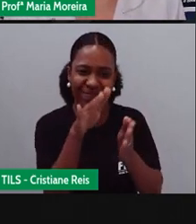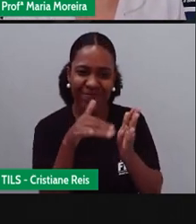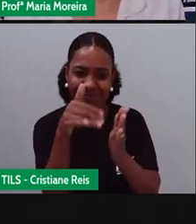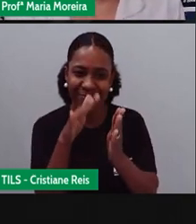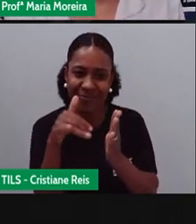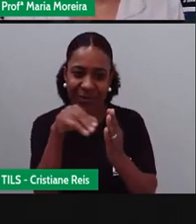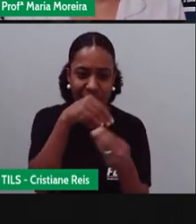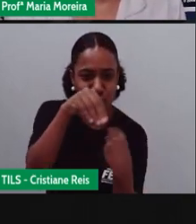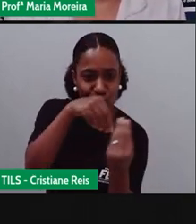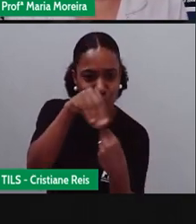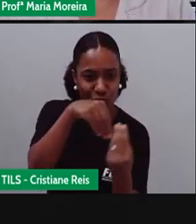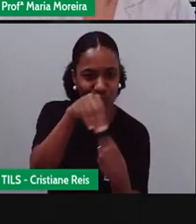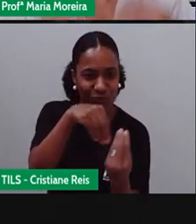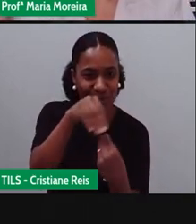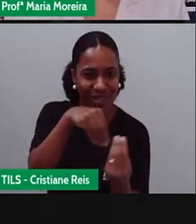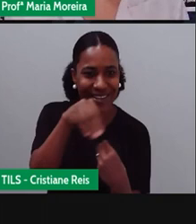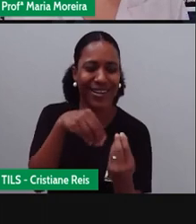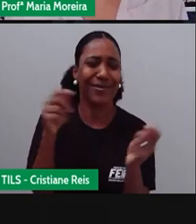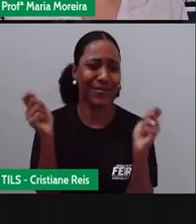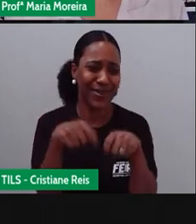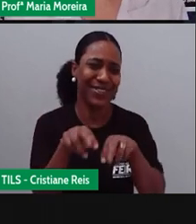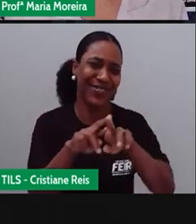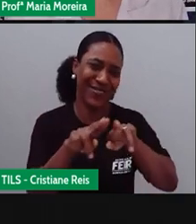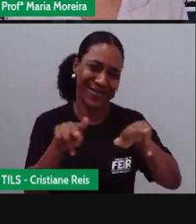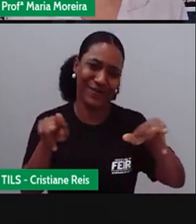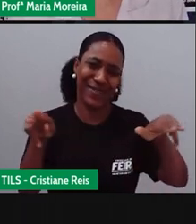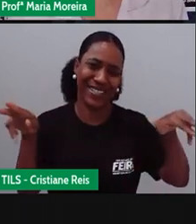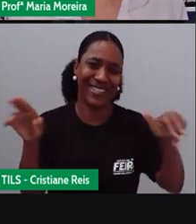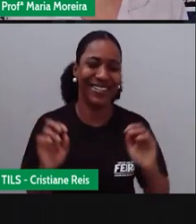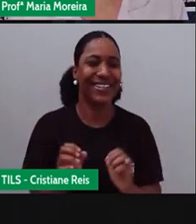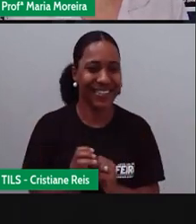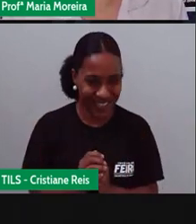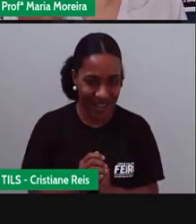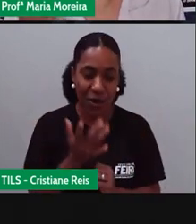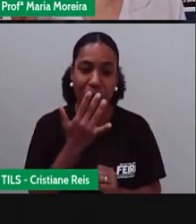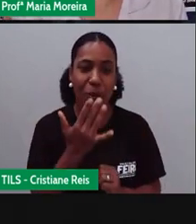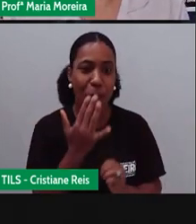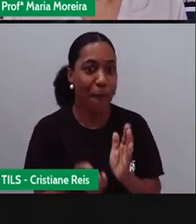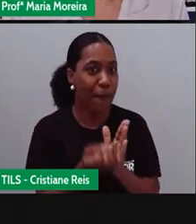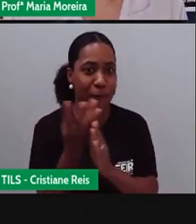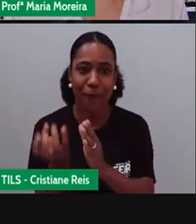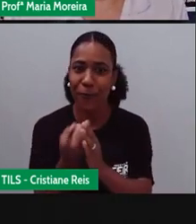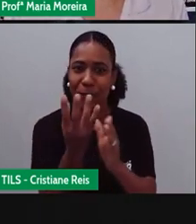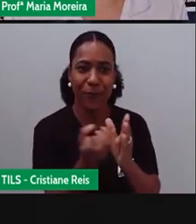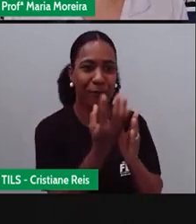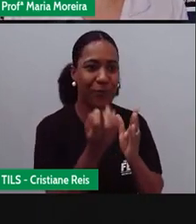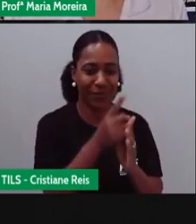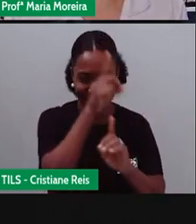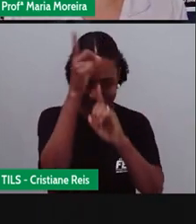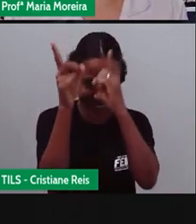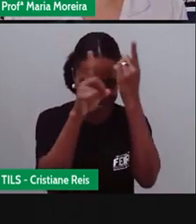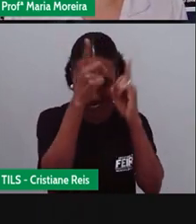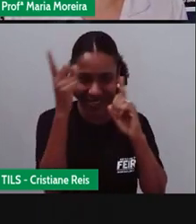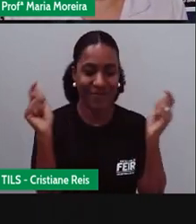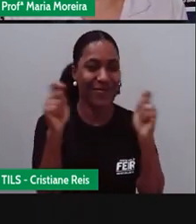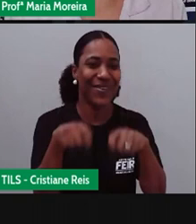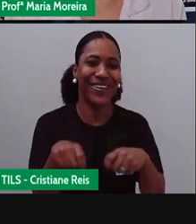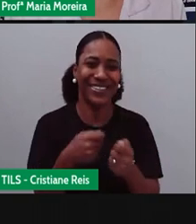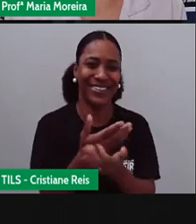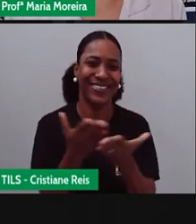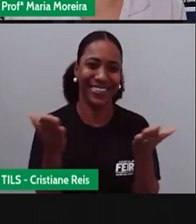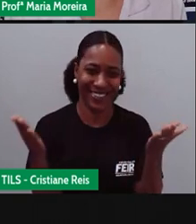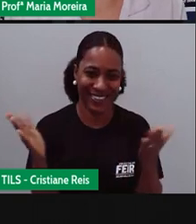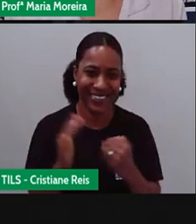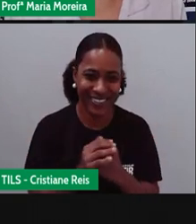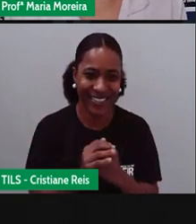fazerem as misturas possíveis e darem aí origem a outras cores, porque a gente quer ver toda a criatividade. Porque a gente